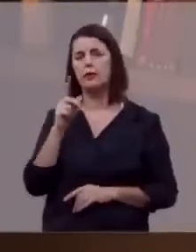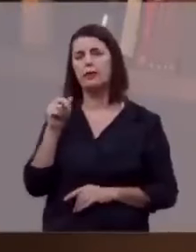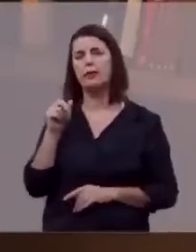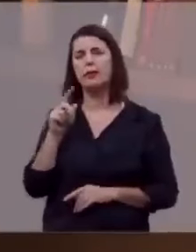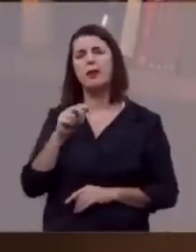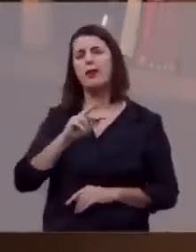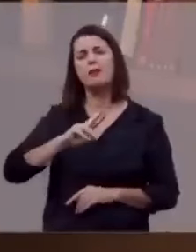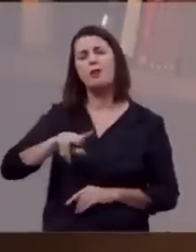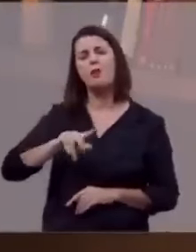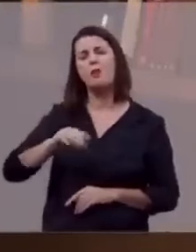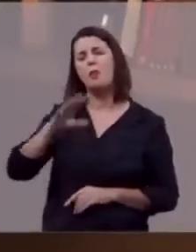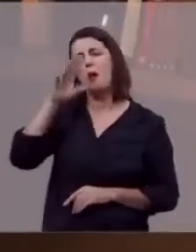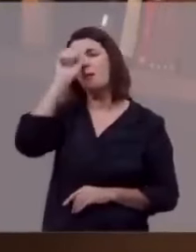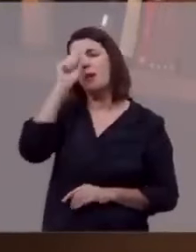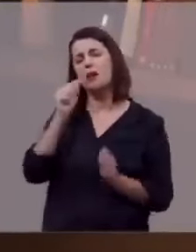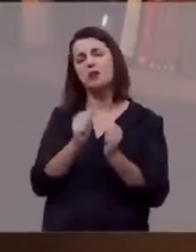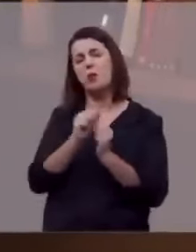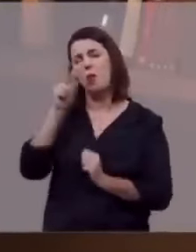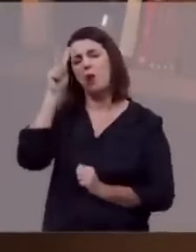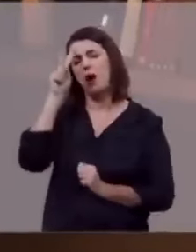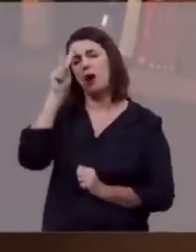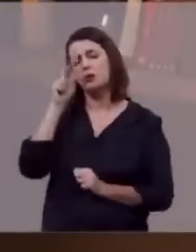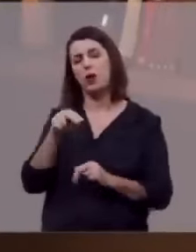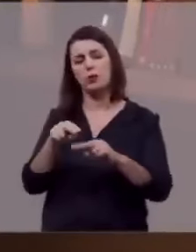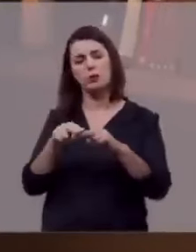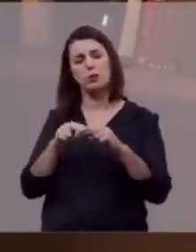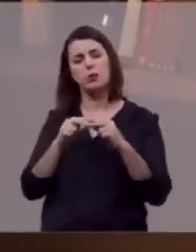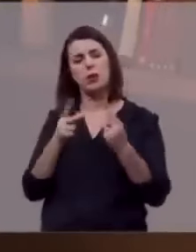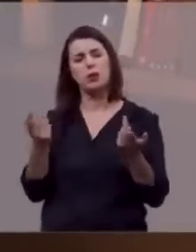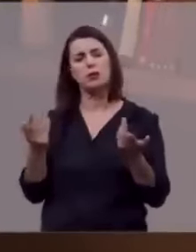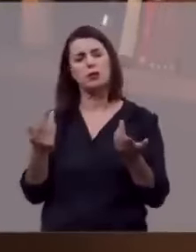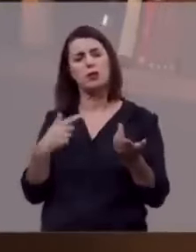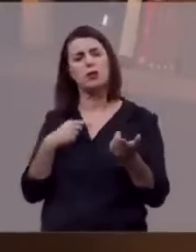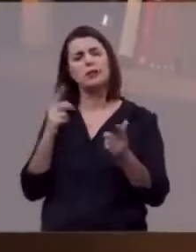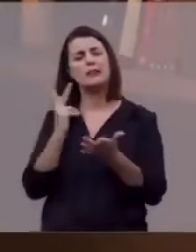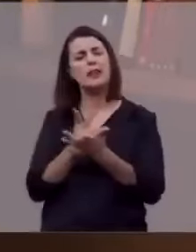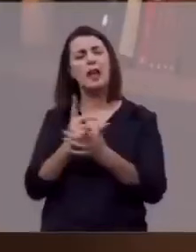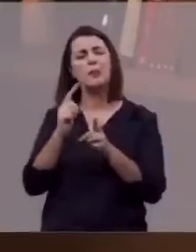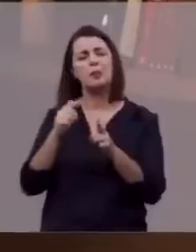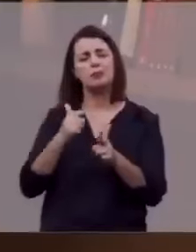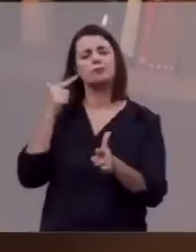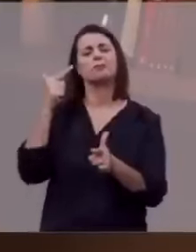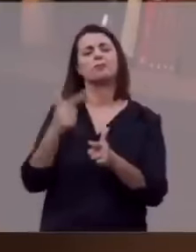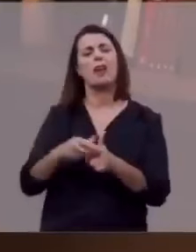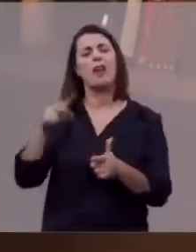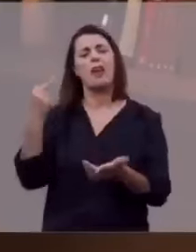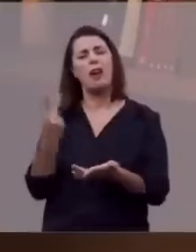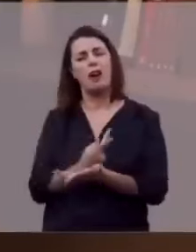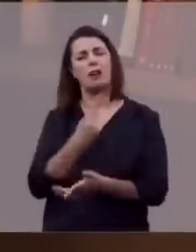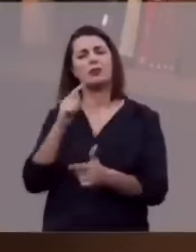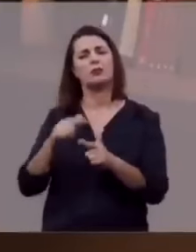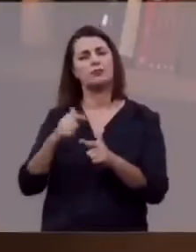com a história e, por isso, está fadado a repetir os erros da história.